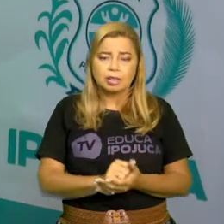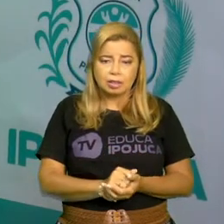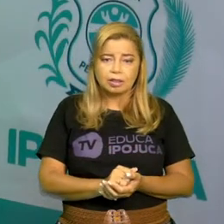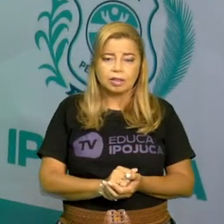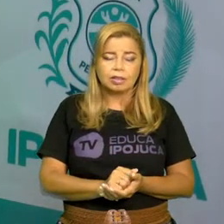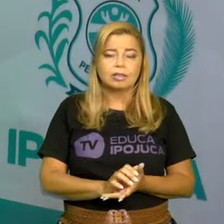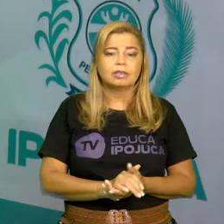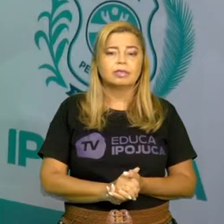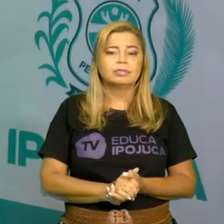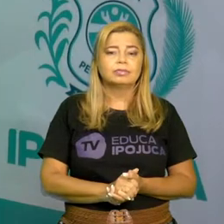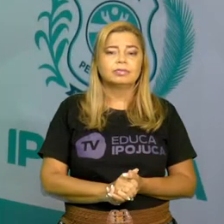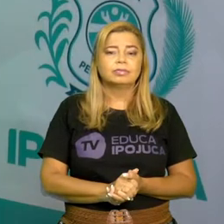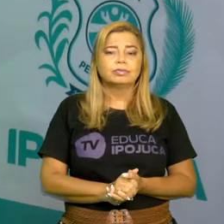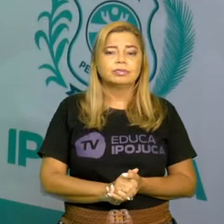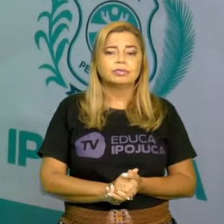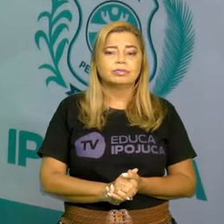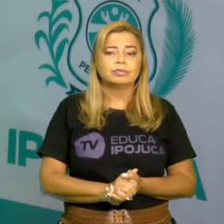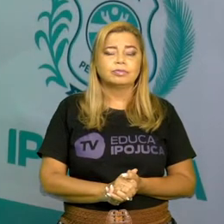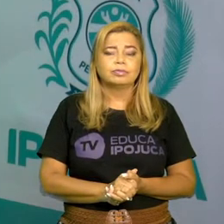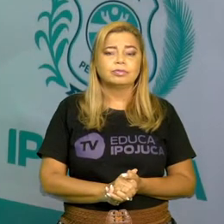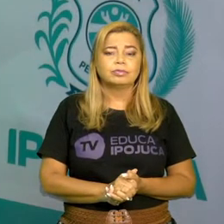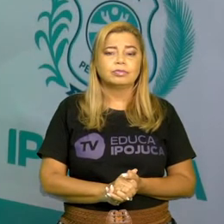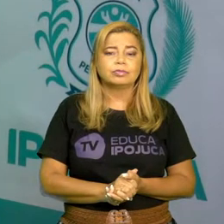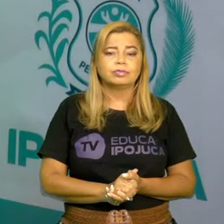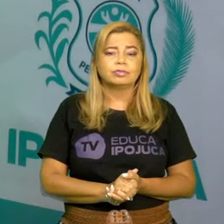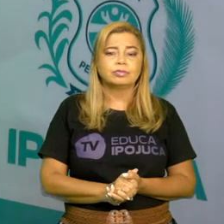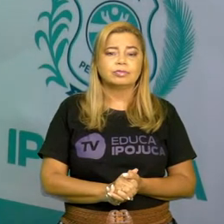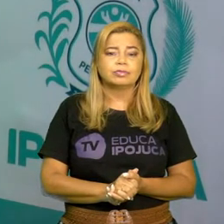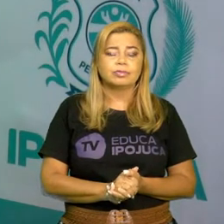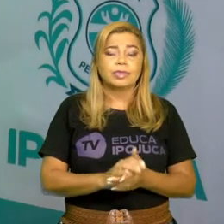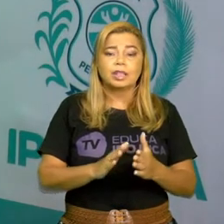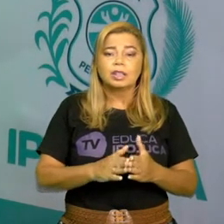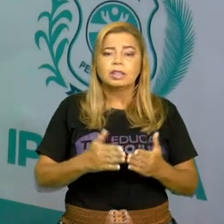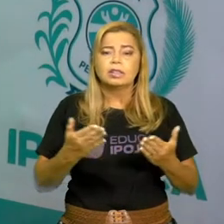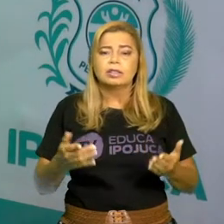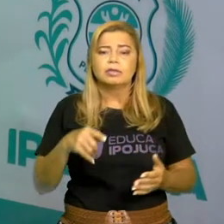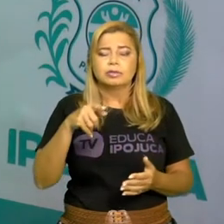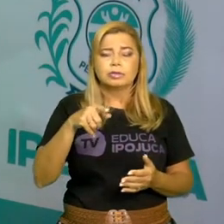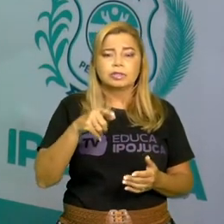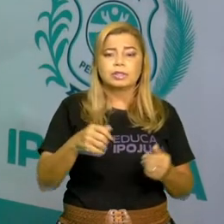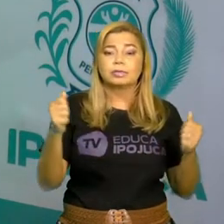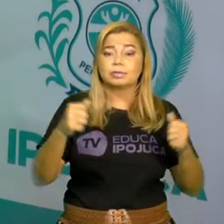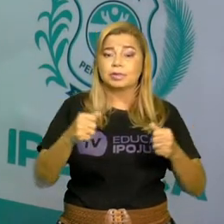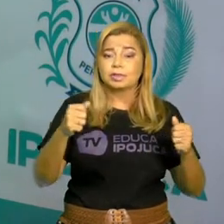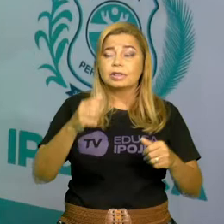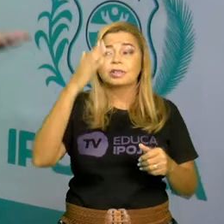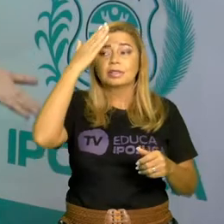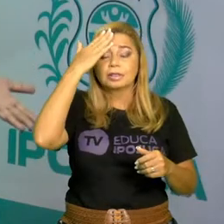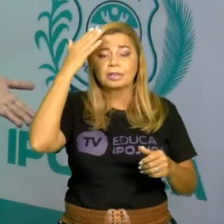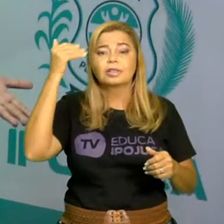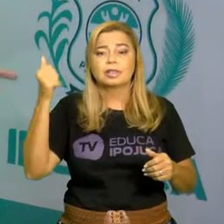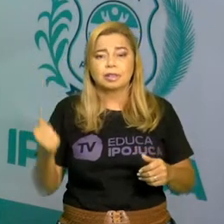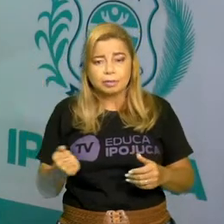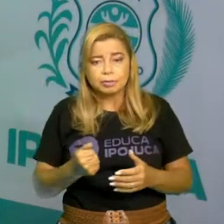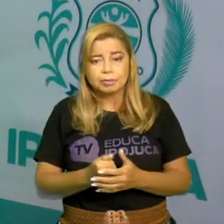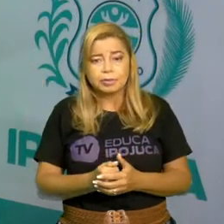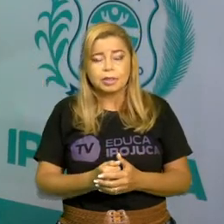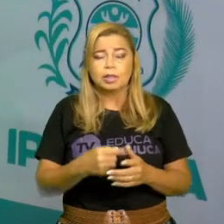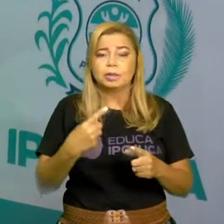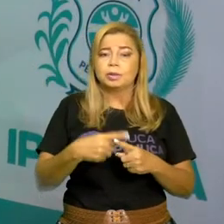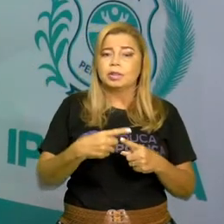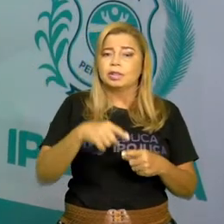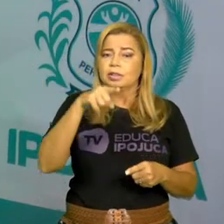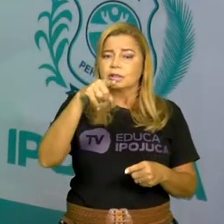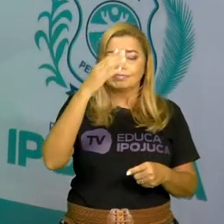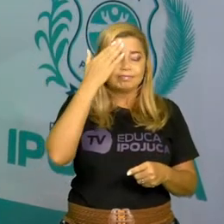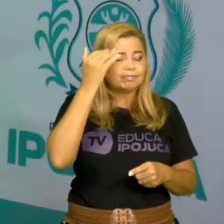propriedade na escrita, você vai escrever sem o H, mas a gente